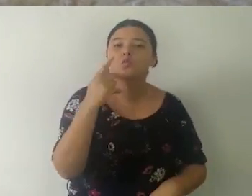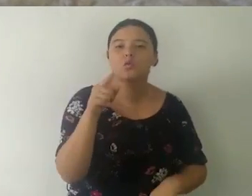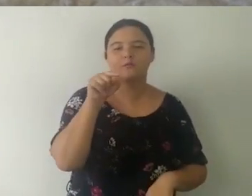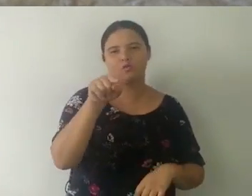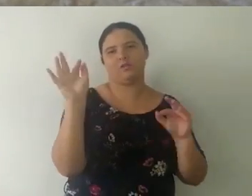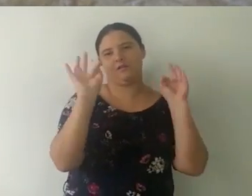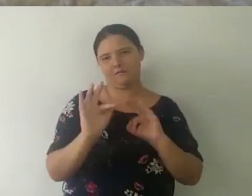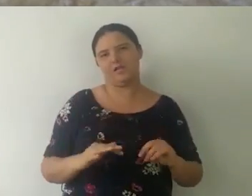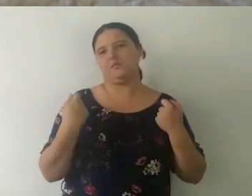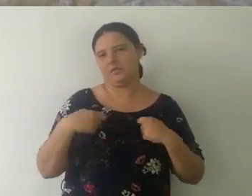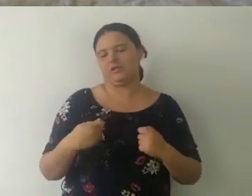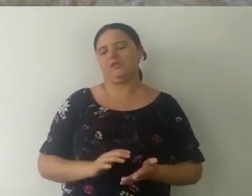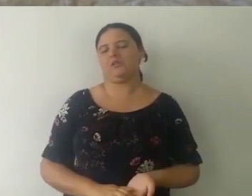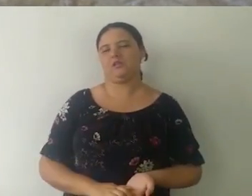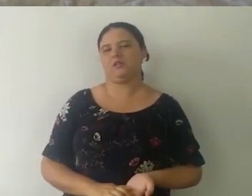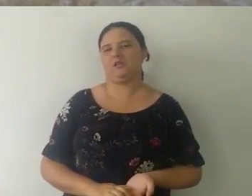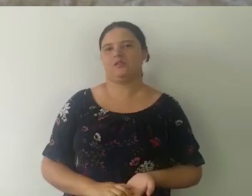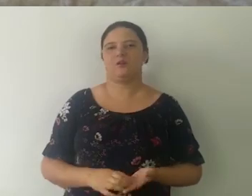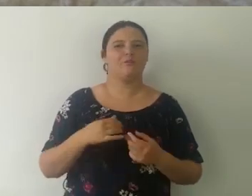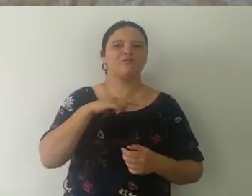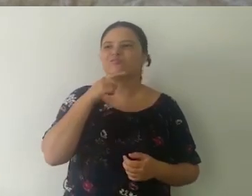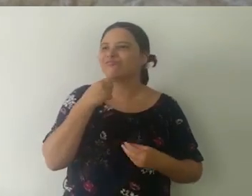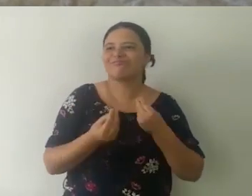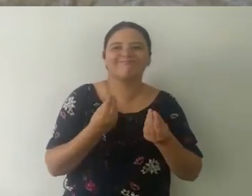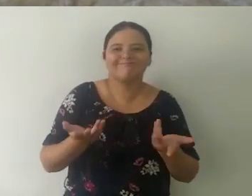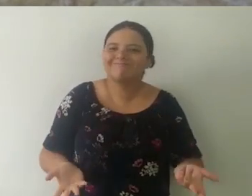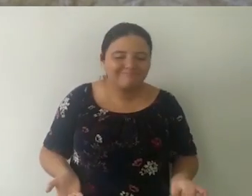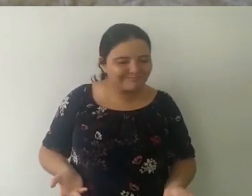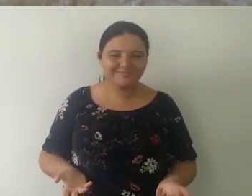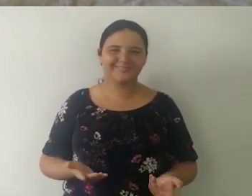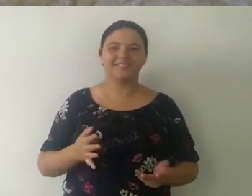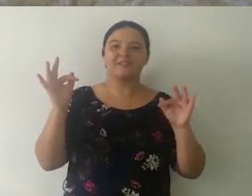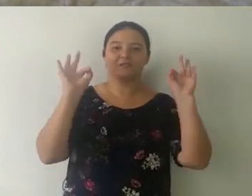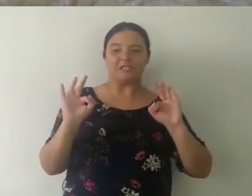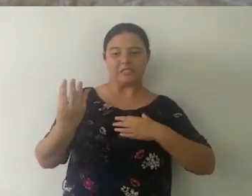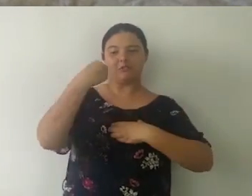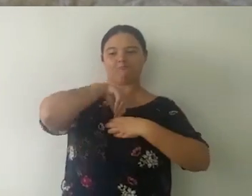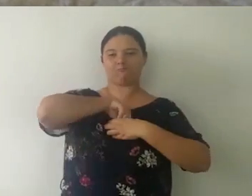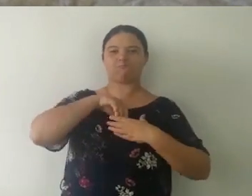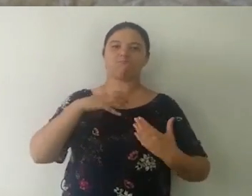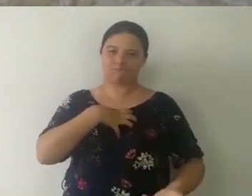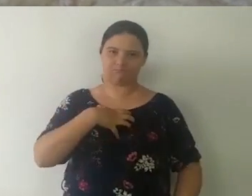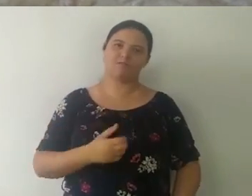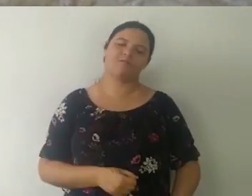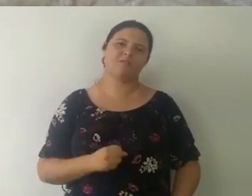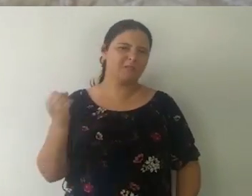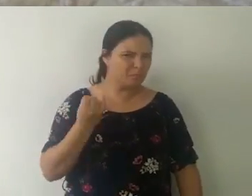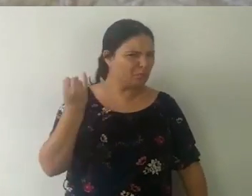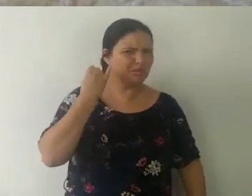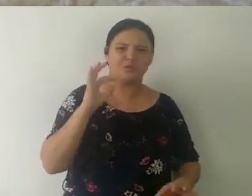É uma responsabilidade muito grande que você joga pro outro. E que não tem como. Felicidade é uma coisa interna, interior.